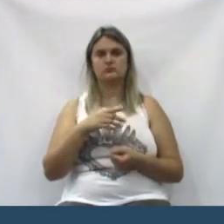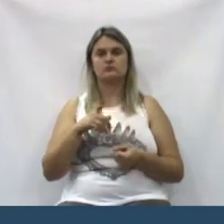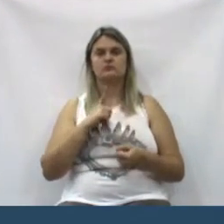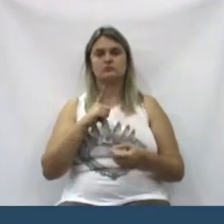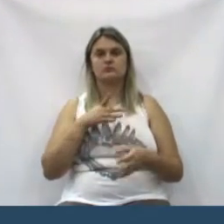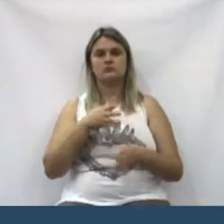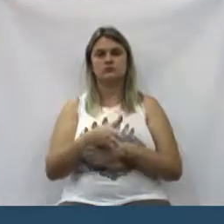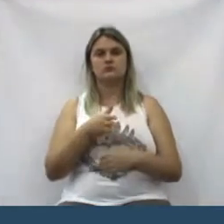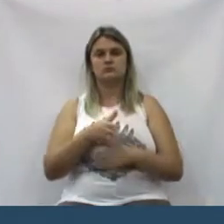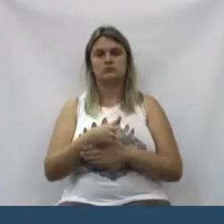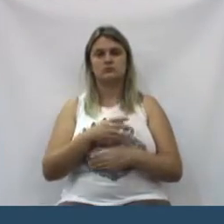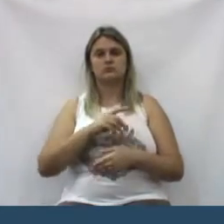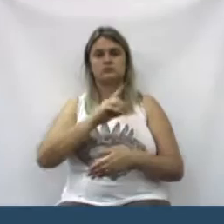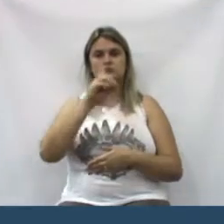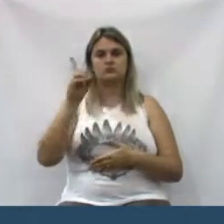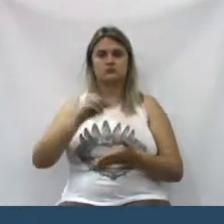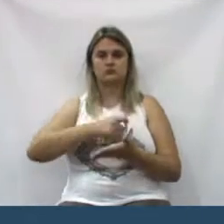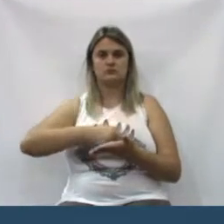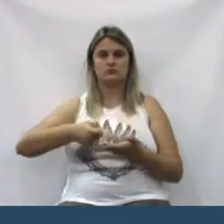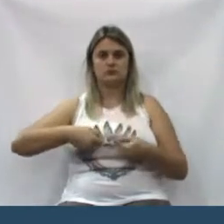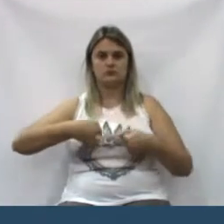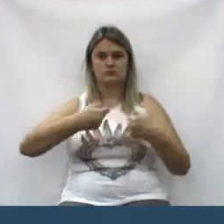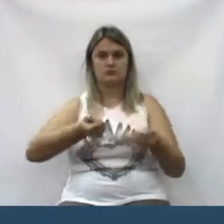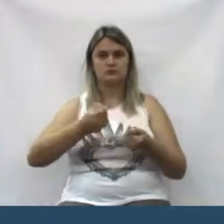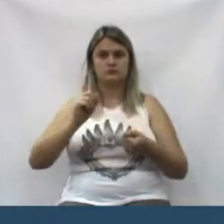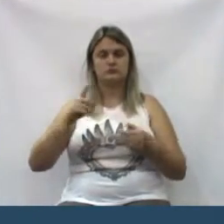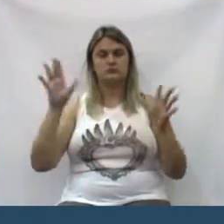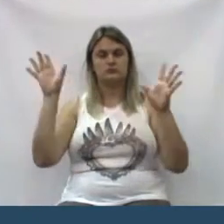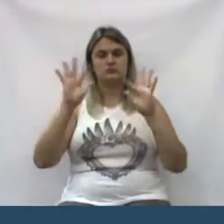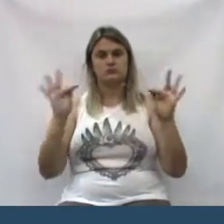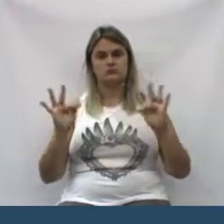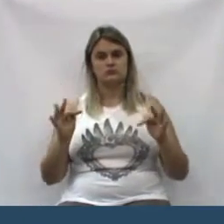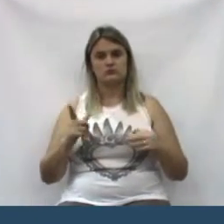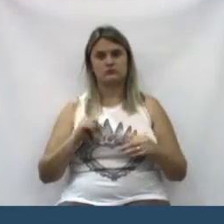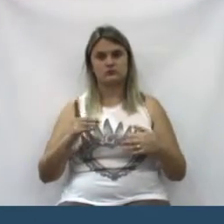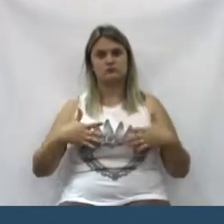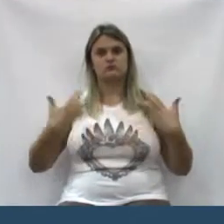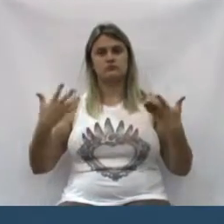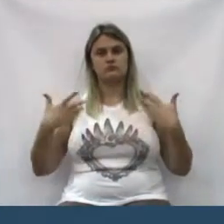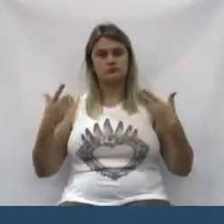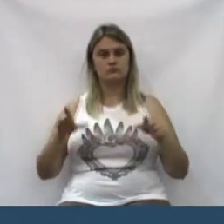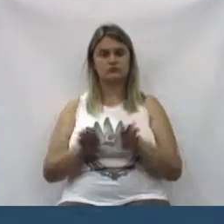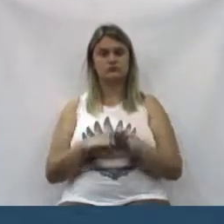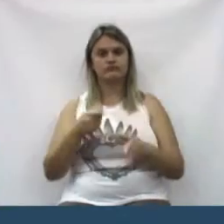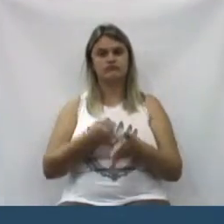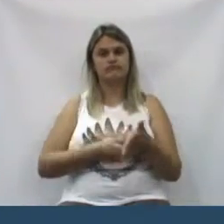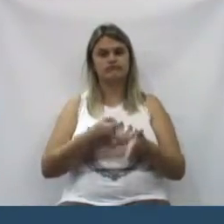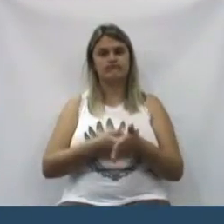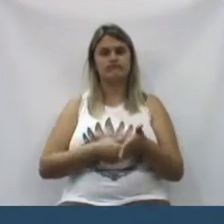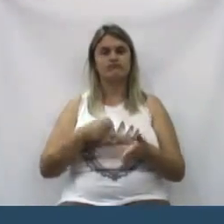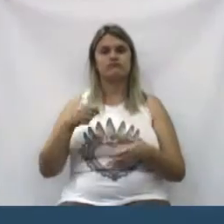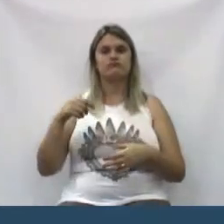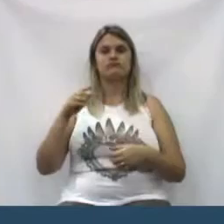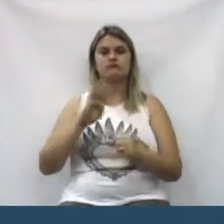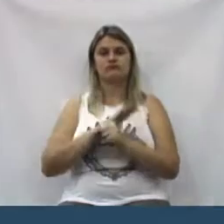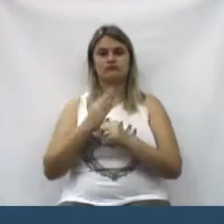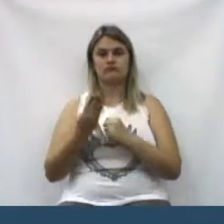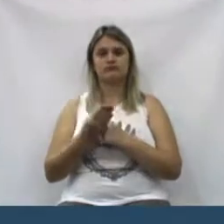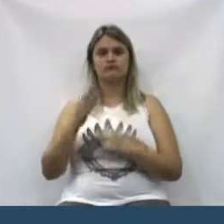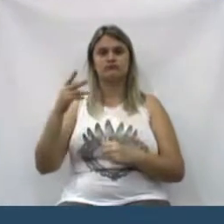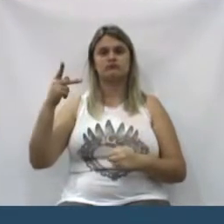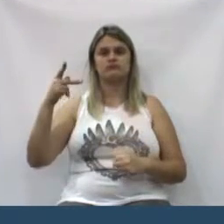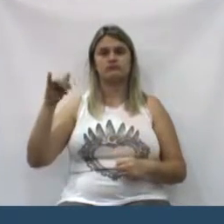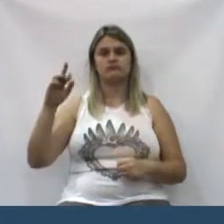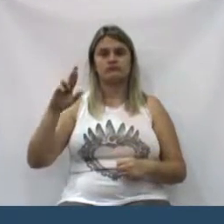a gente participou lá no dia da assinatura, no dia da entrega, e foi uma felicidade muito grande. Assim como foi, a gente sabe, a luta que foi do Pires no tempo do ML,